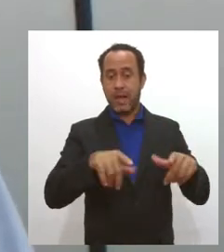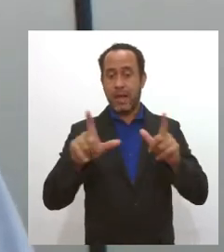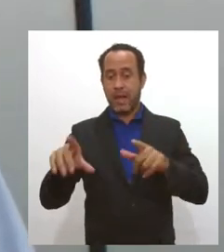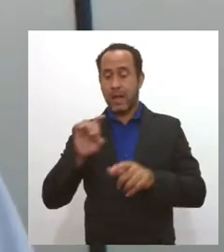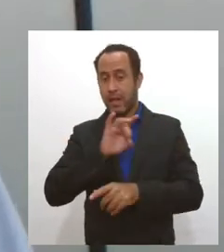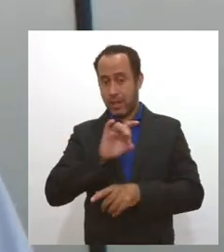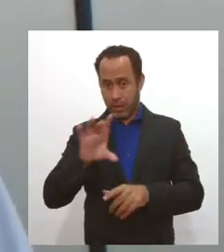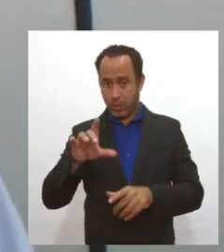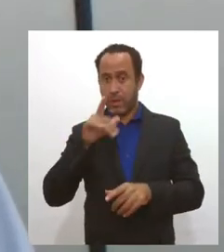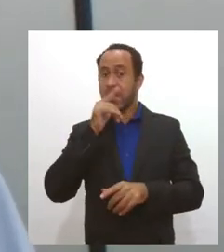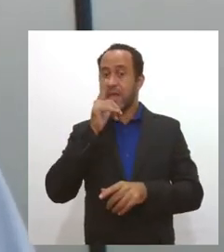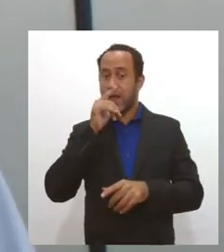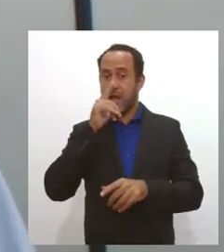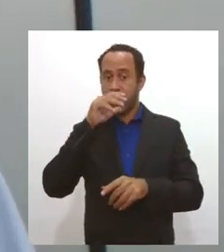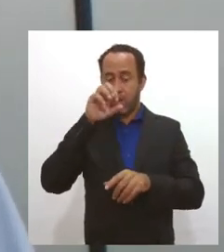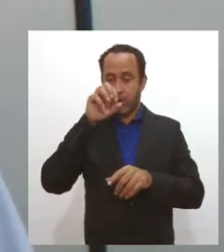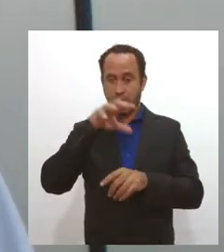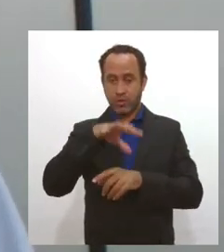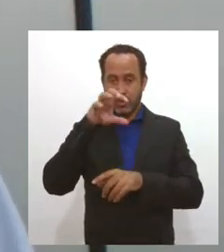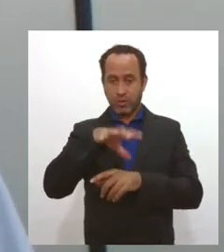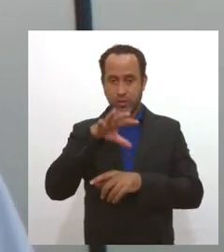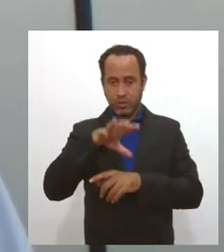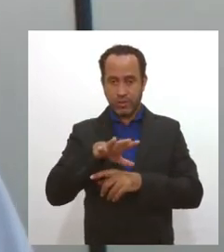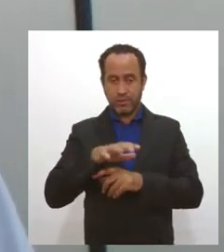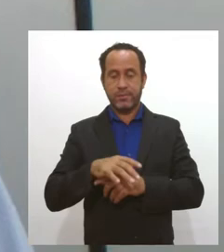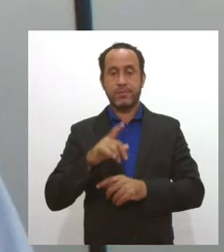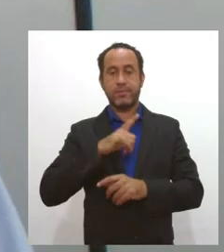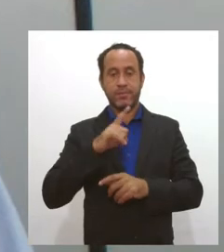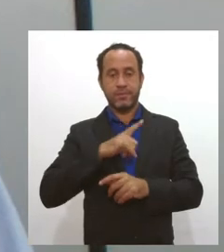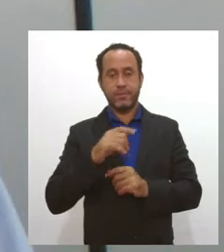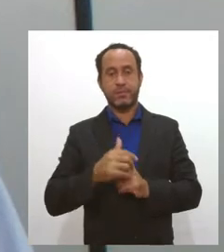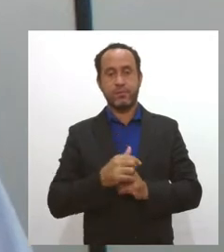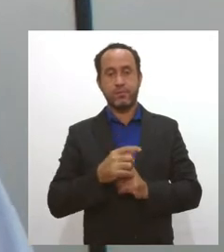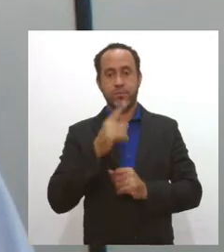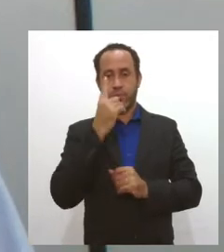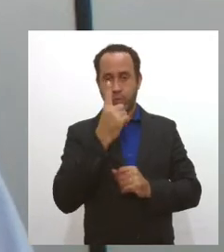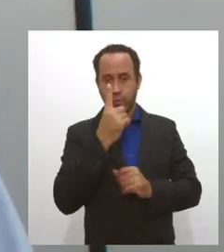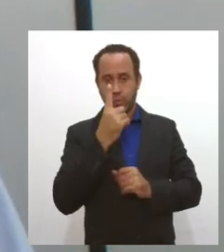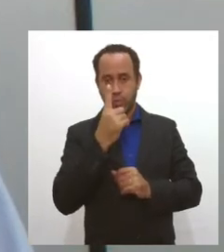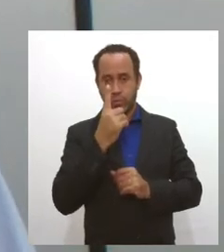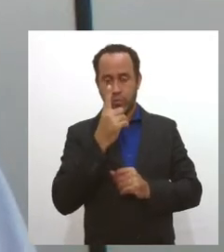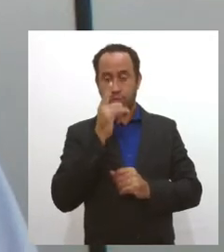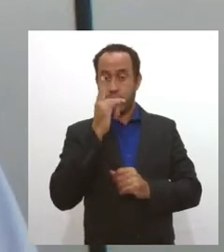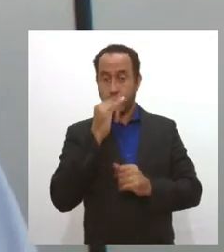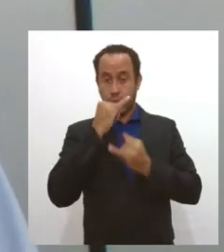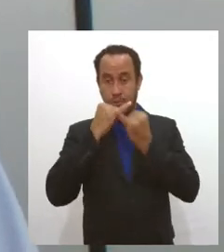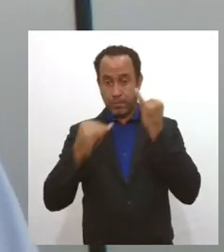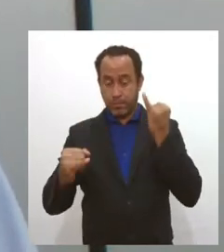ele gera em torno de 1 a 1,5